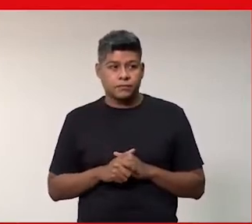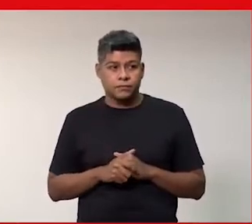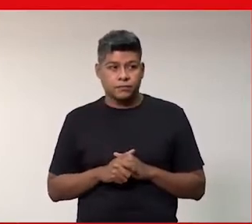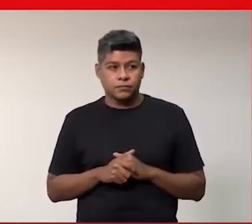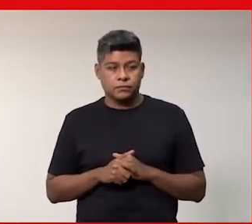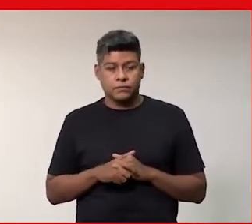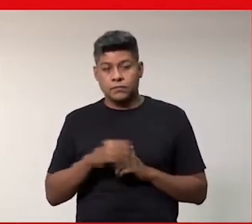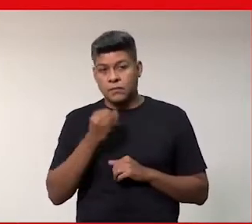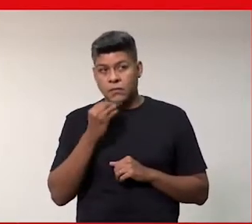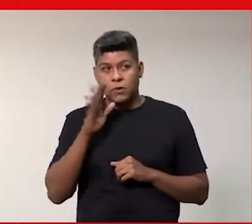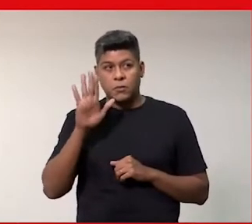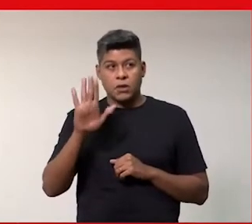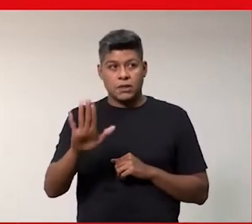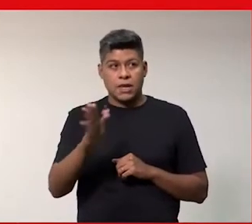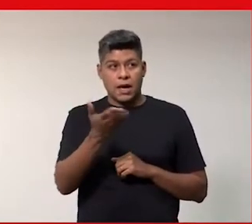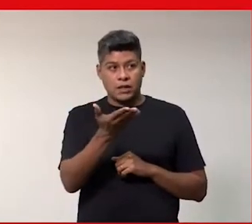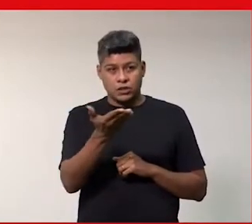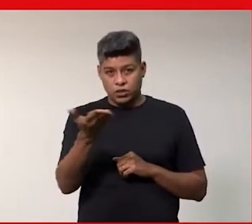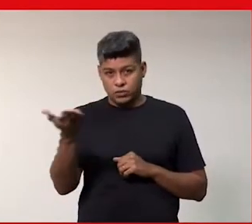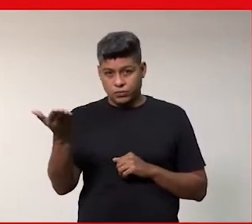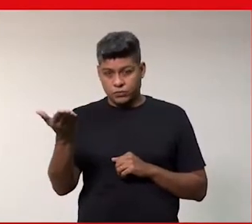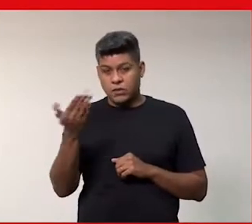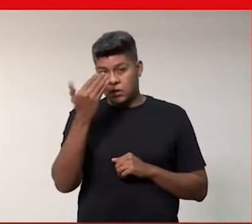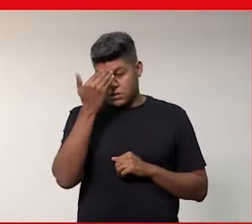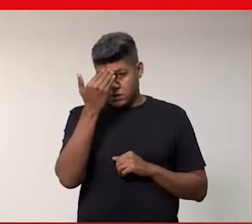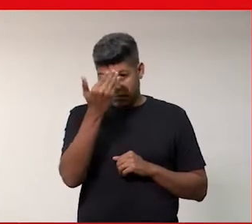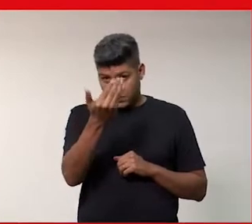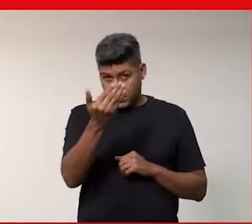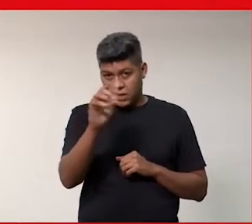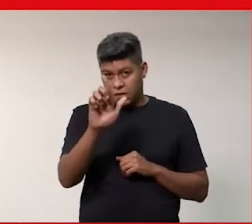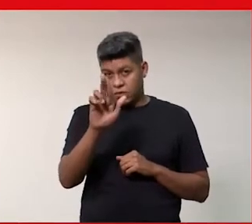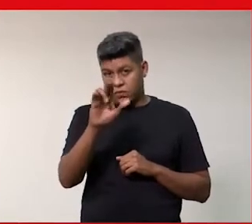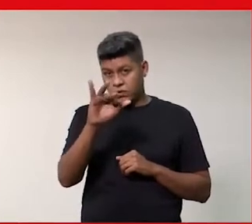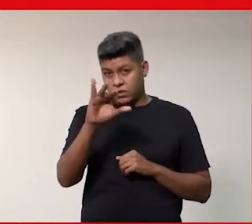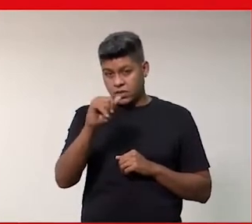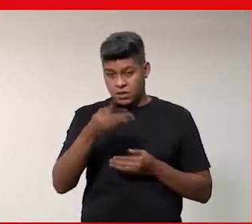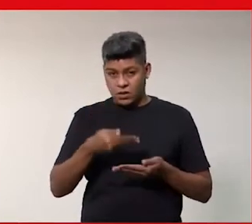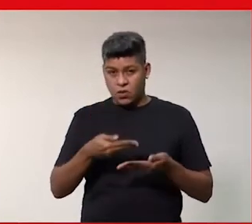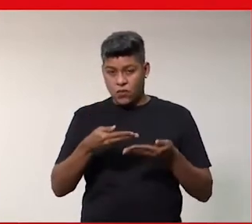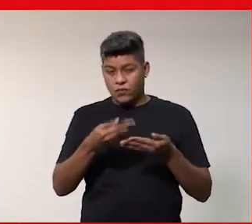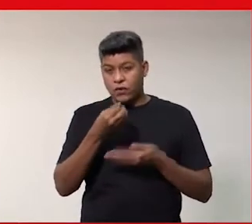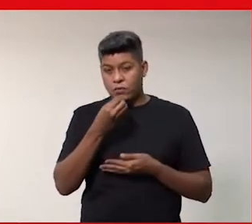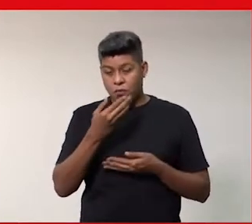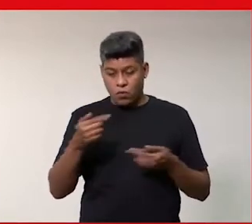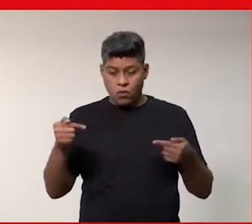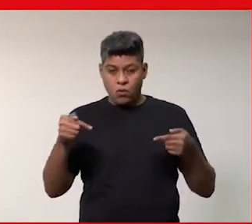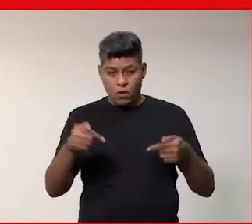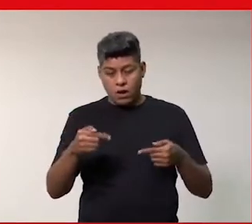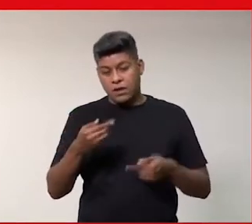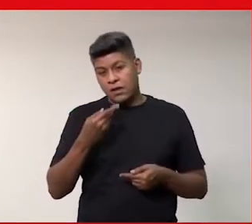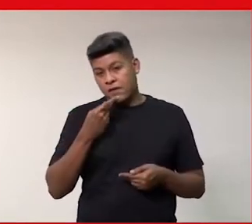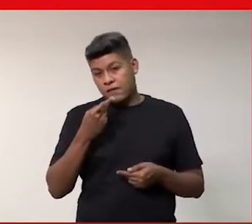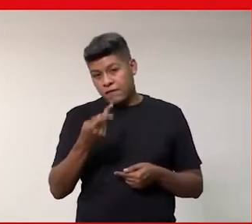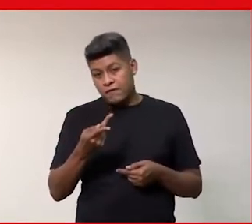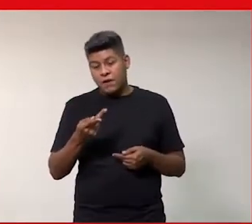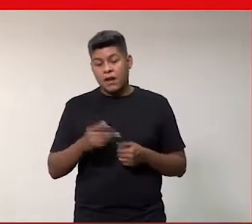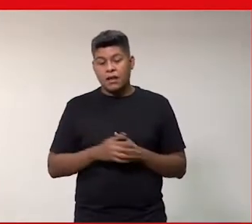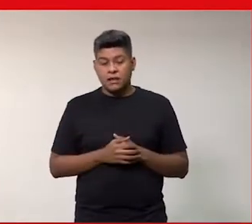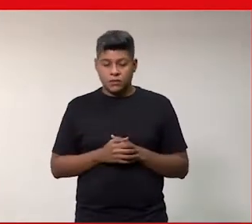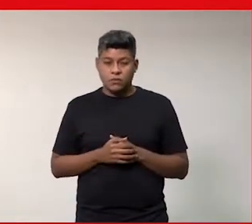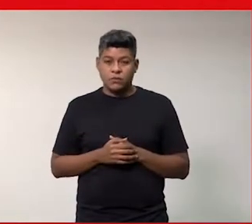Boa tarde a todos. Obrigada, Luciana, pelo convite. muito bom estar aqui falando, né, para